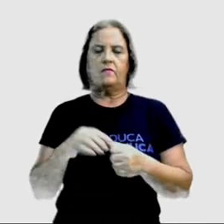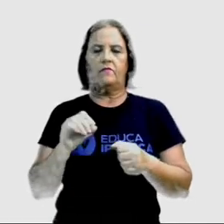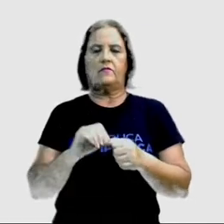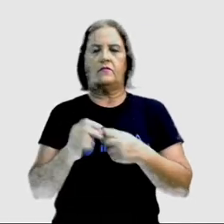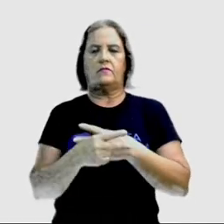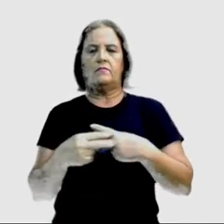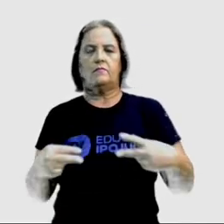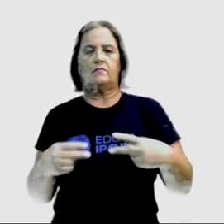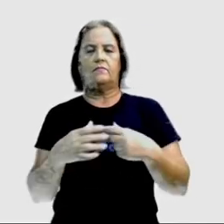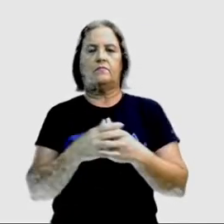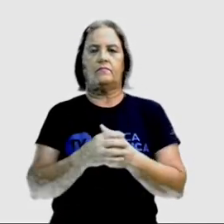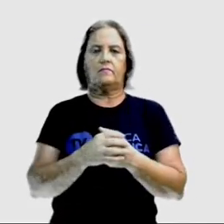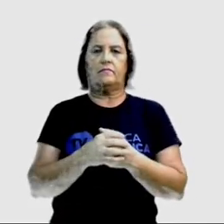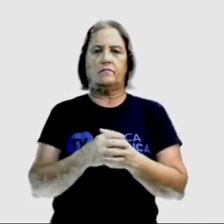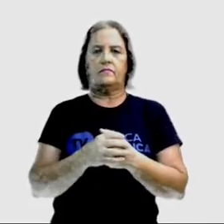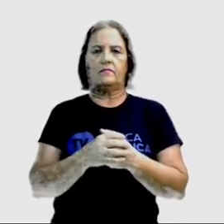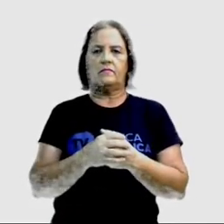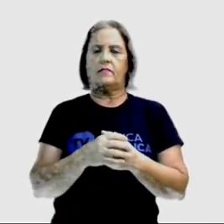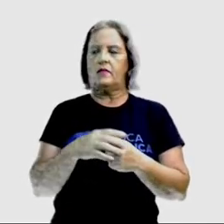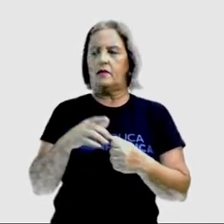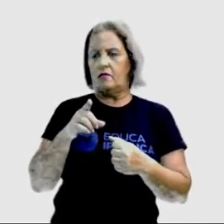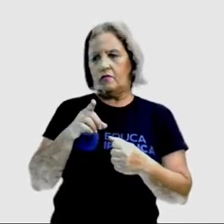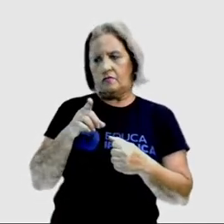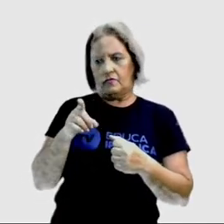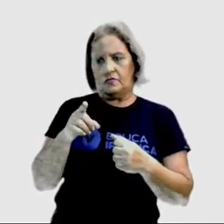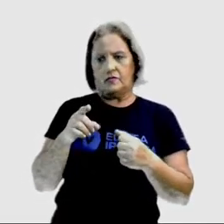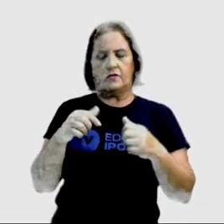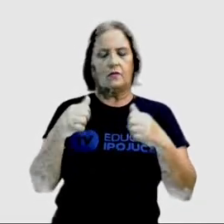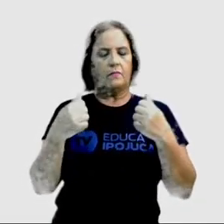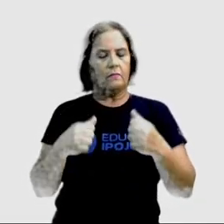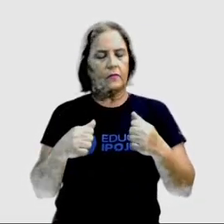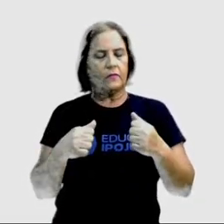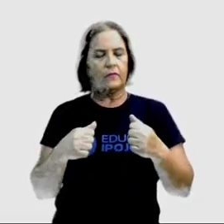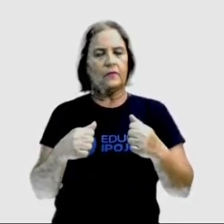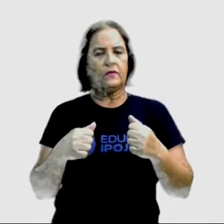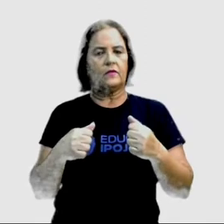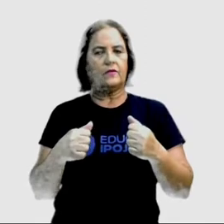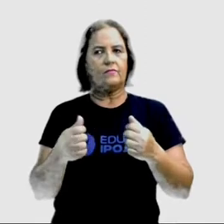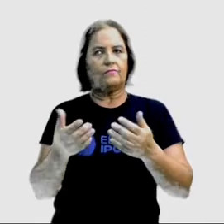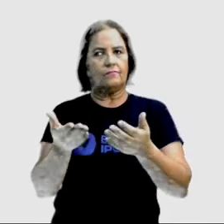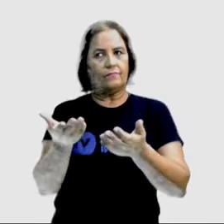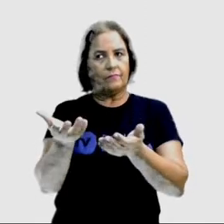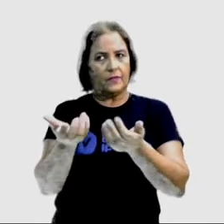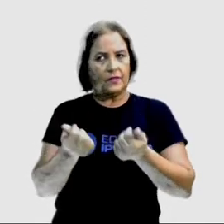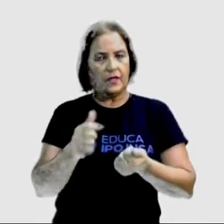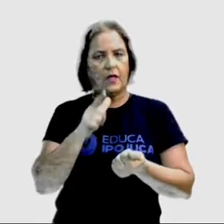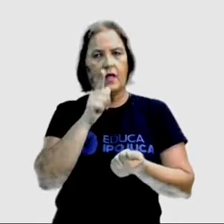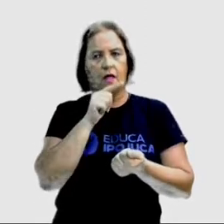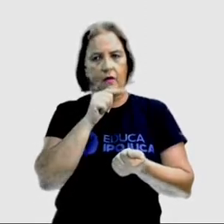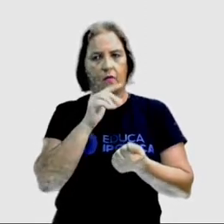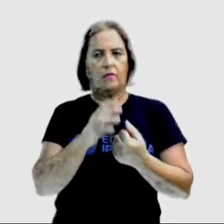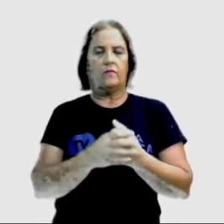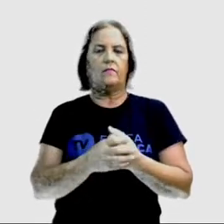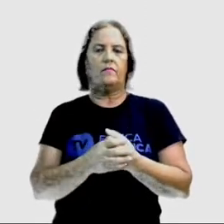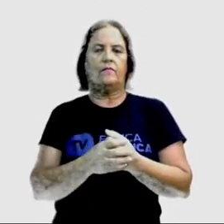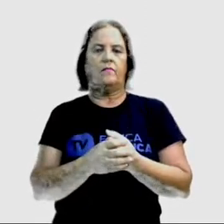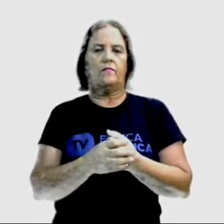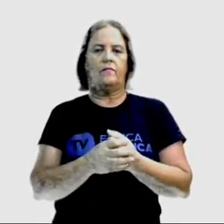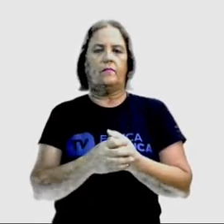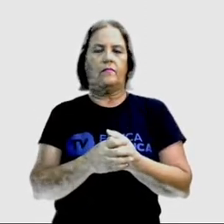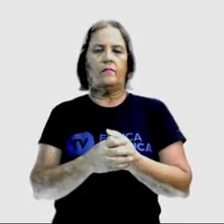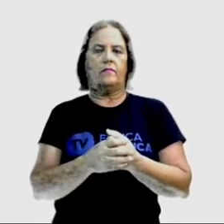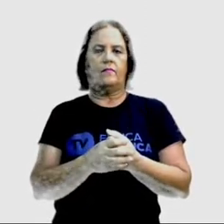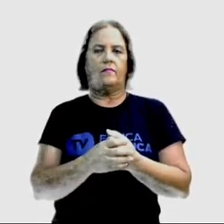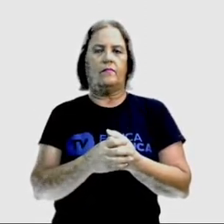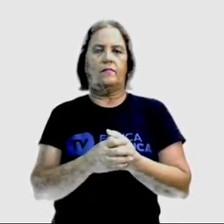pode me trazer um pouco de água, ou água? There's a lot of sardine, sardine